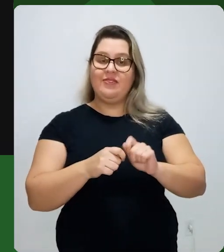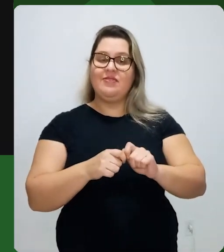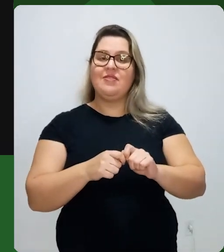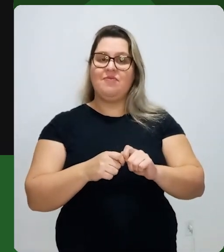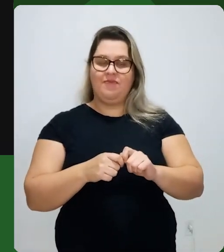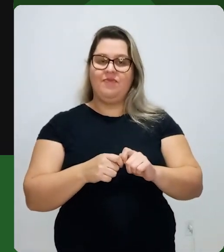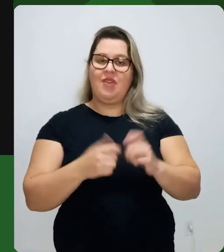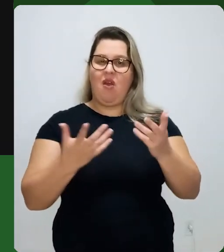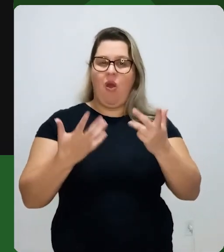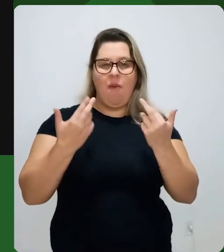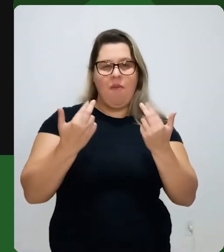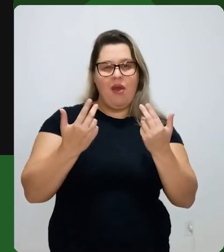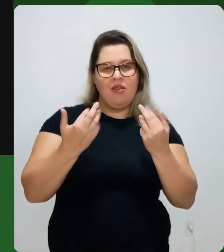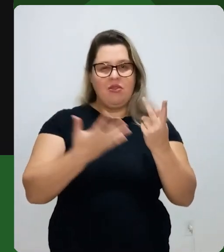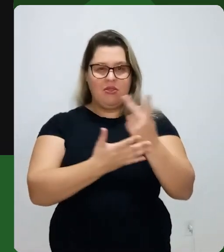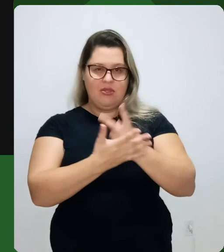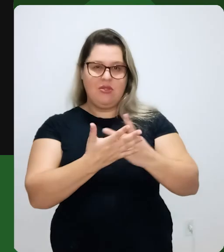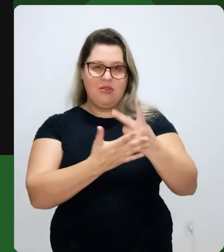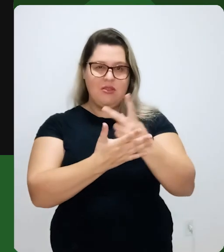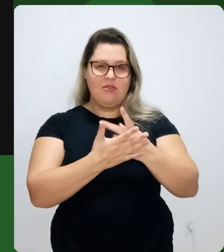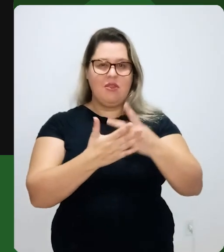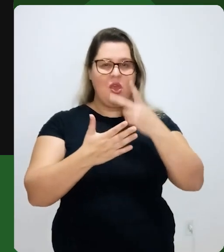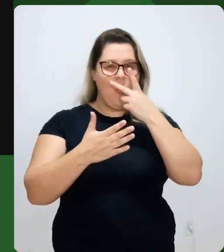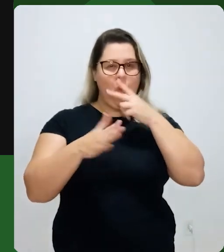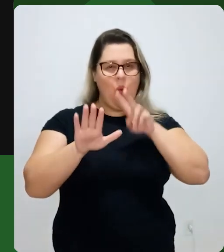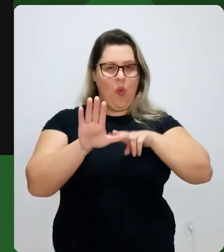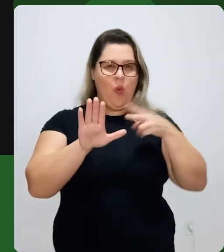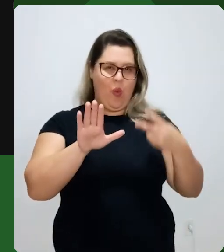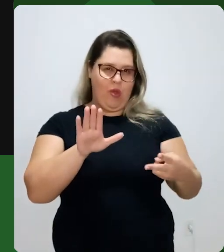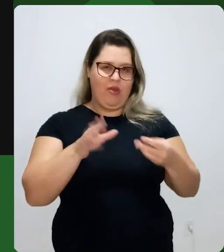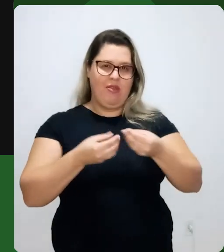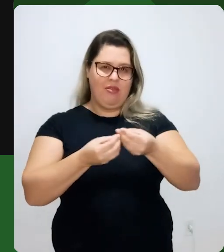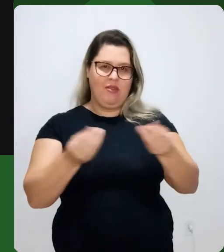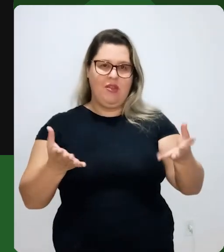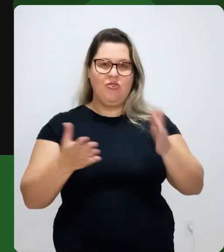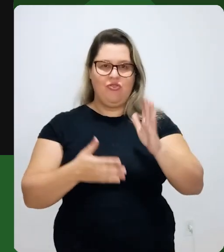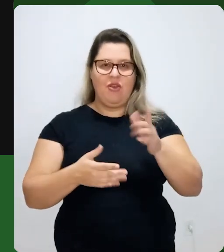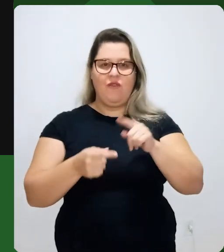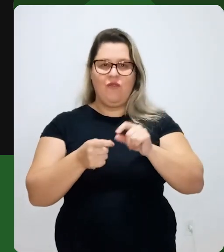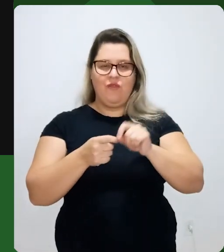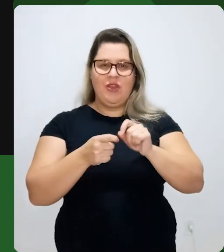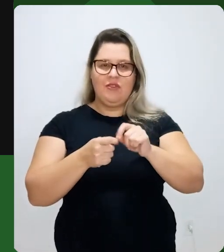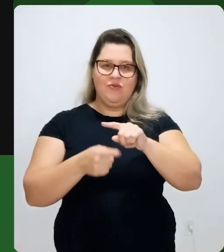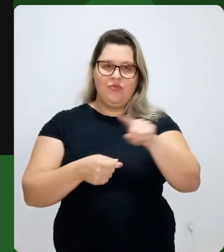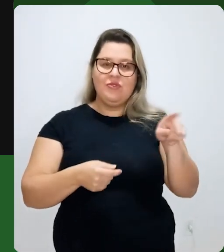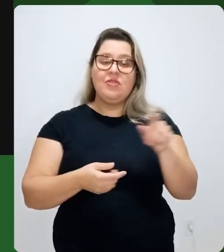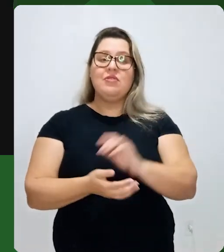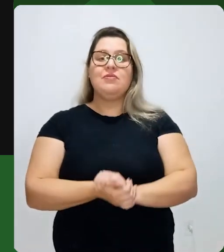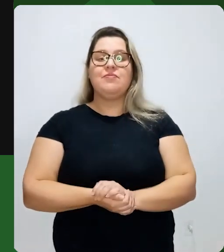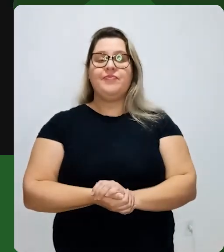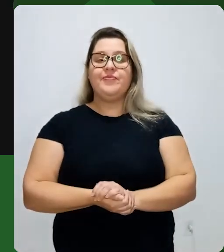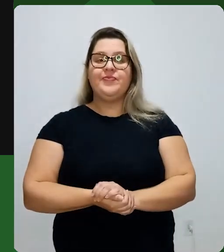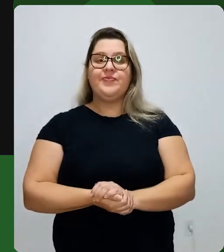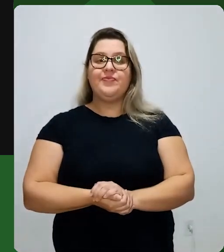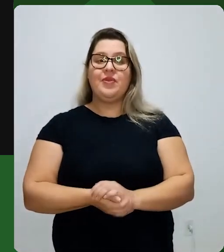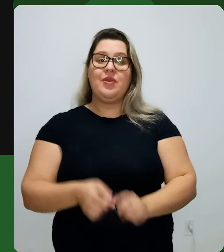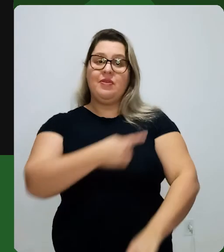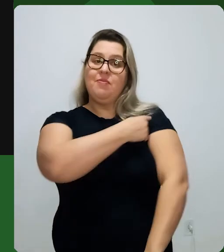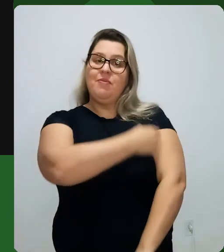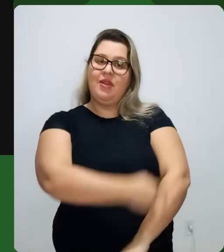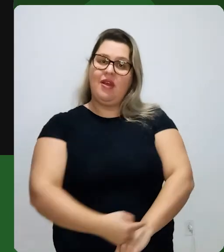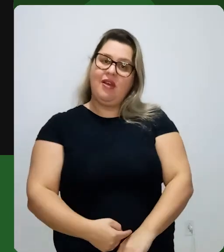Eu vou fazer mais ou menos parecido ali com o croquis que eu entreguei pra vocês. Então, esse braço de 3,7, ele tá um pouquinho